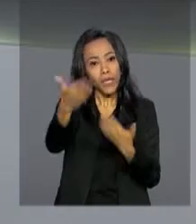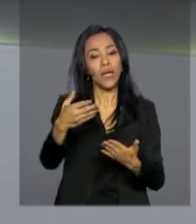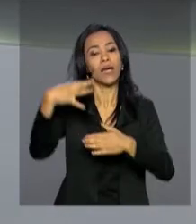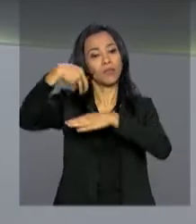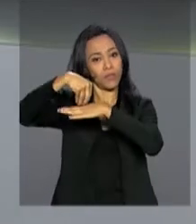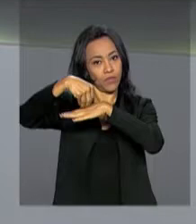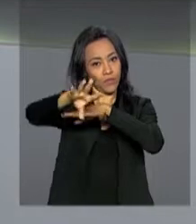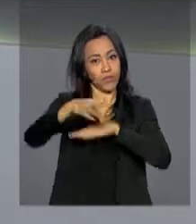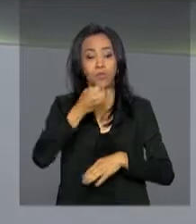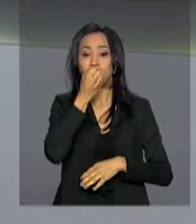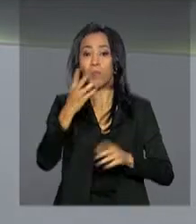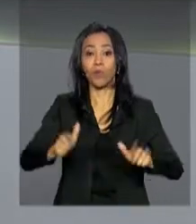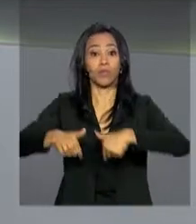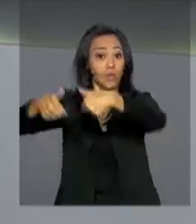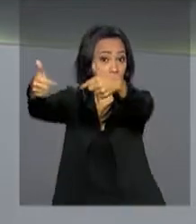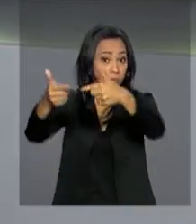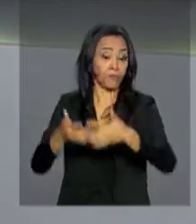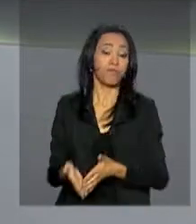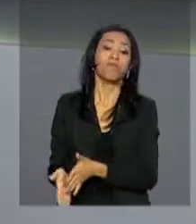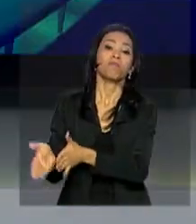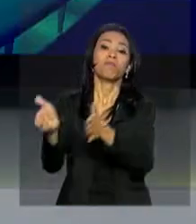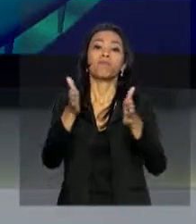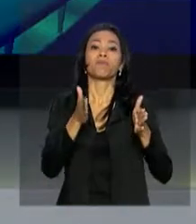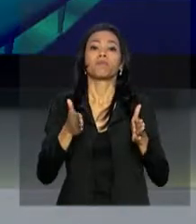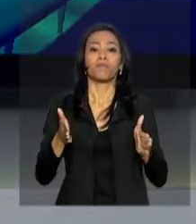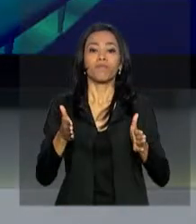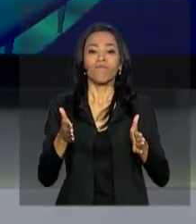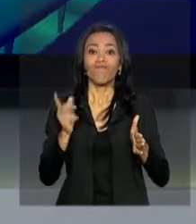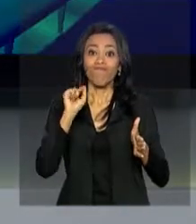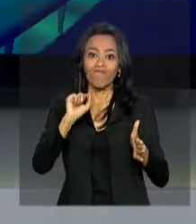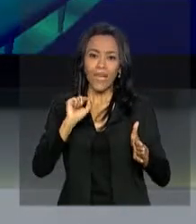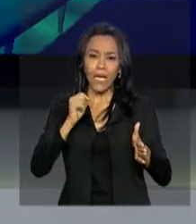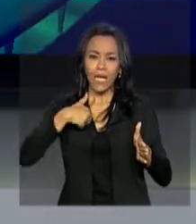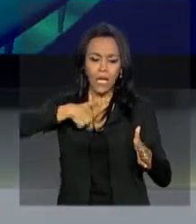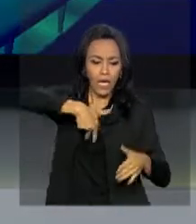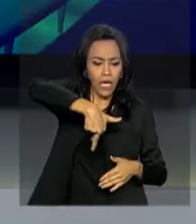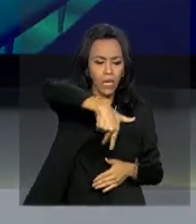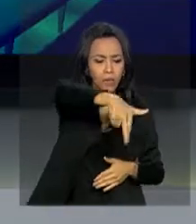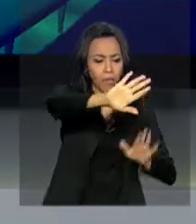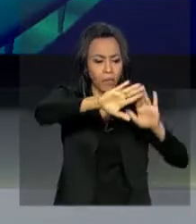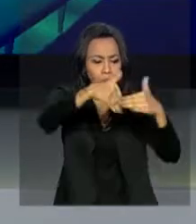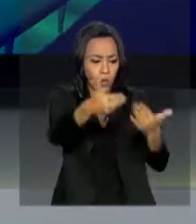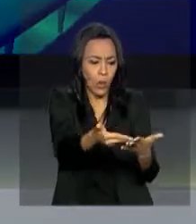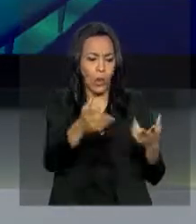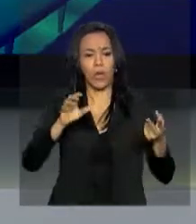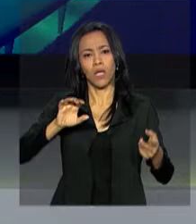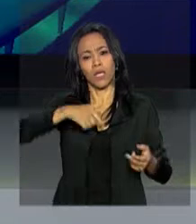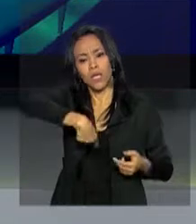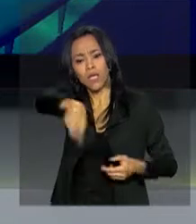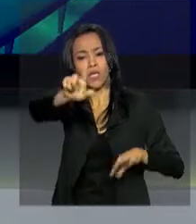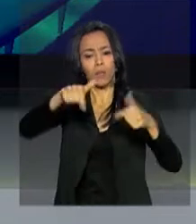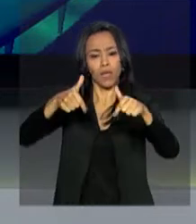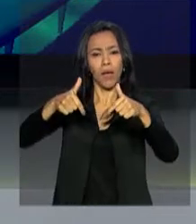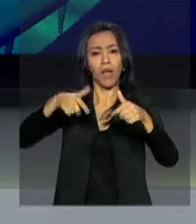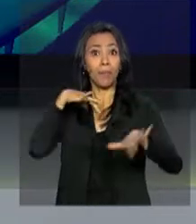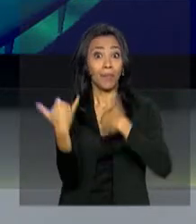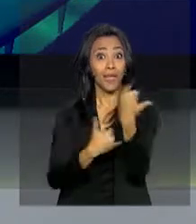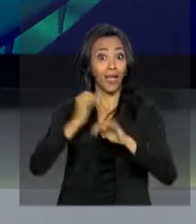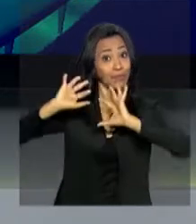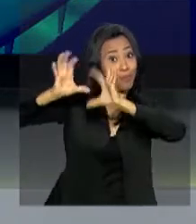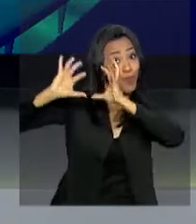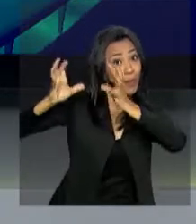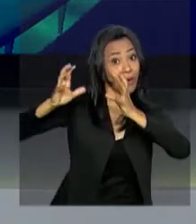pelas suas informações. Bom trabalho para você. Caminhar até a escola ou ir ao trabalho, brincar de bola na rua,